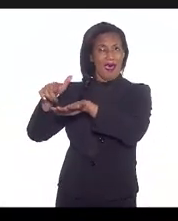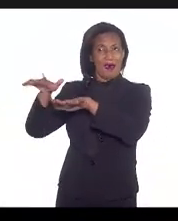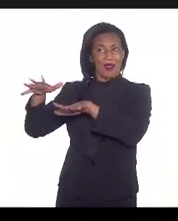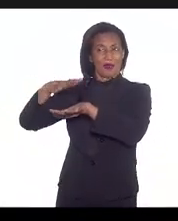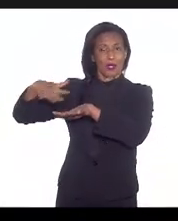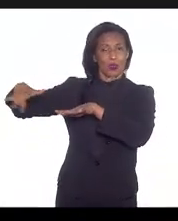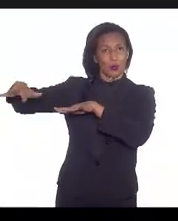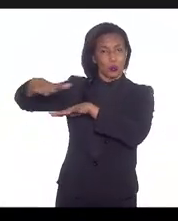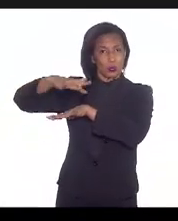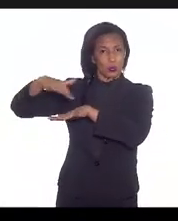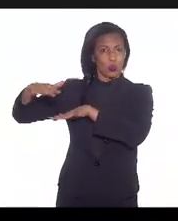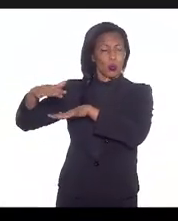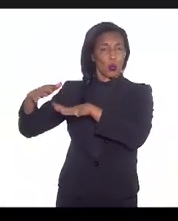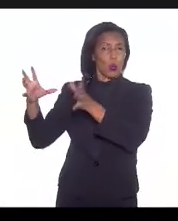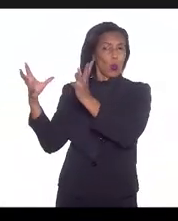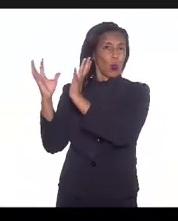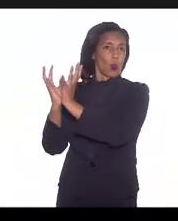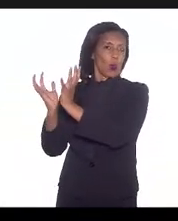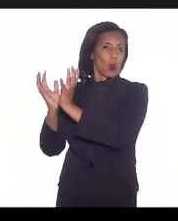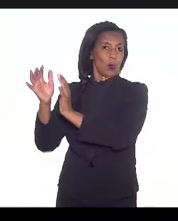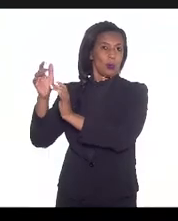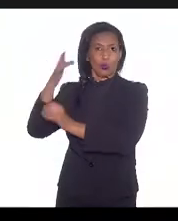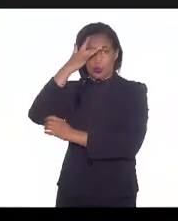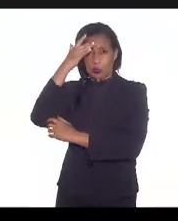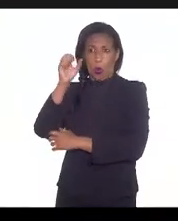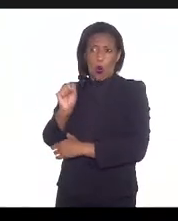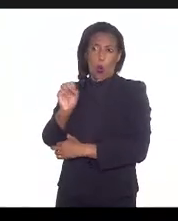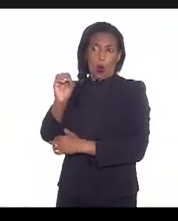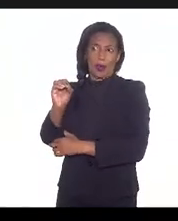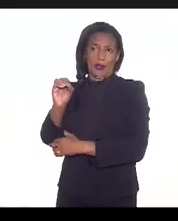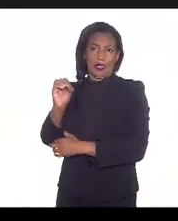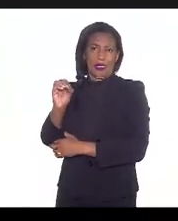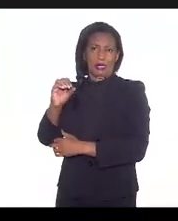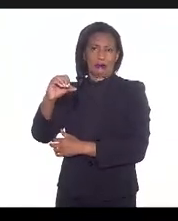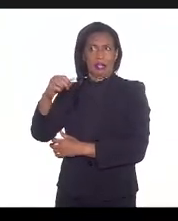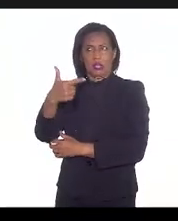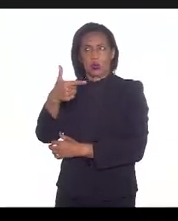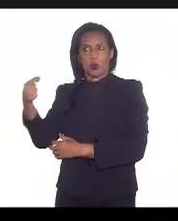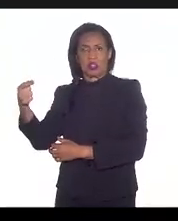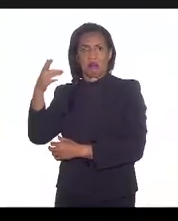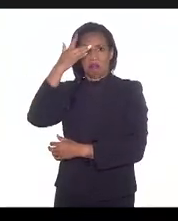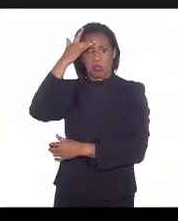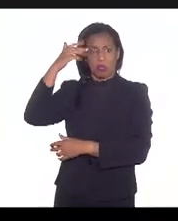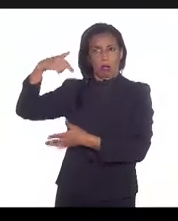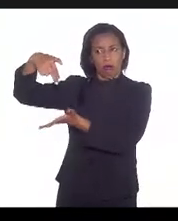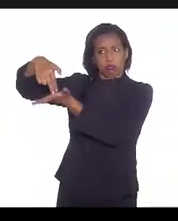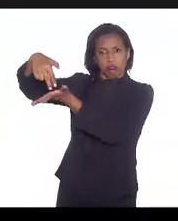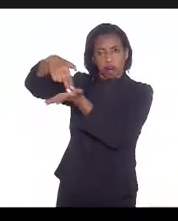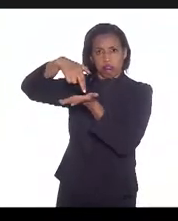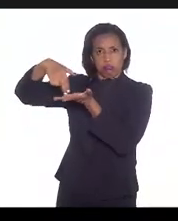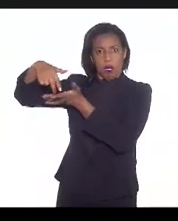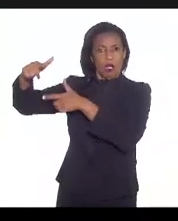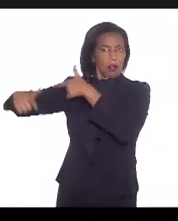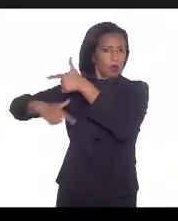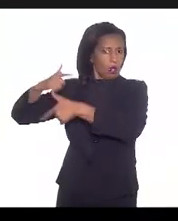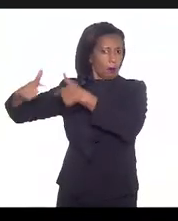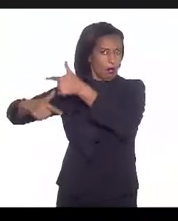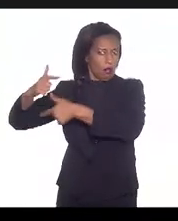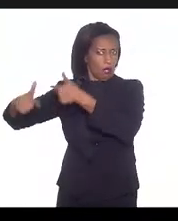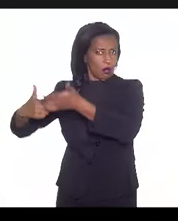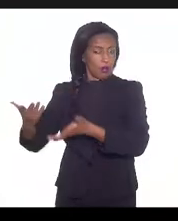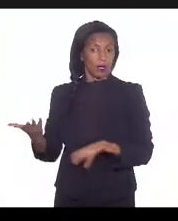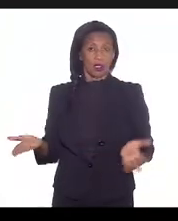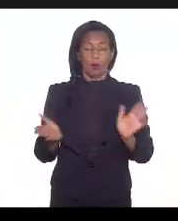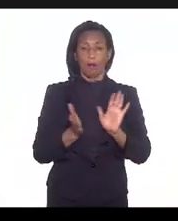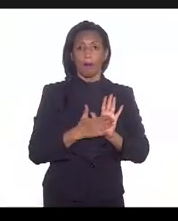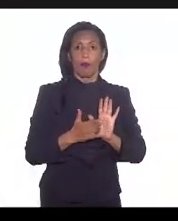população, né, que pode variar entre 80 e 200 e poucas pessoas, enfim, então na molecular, a